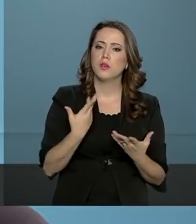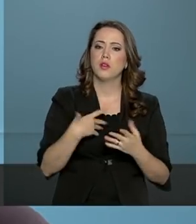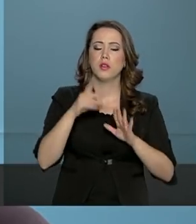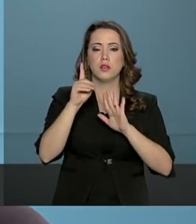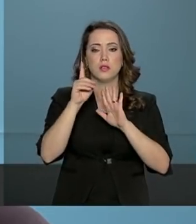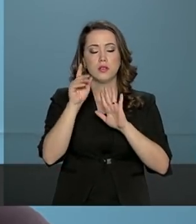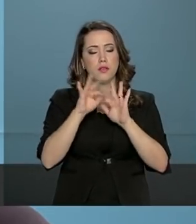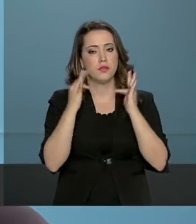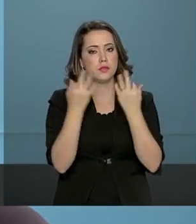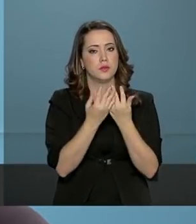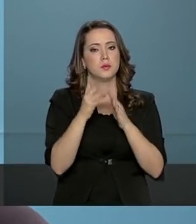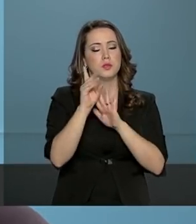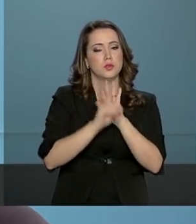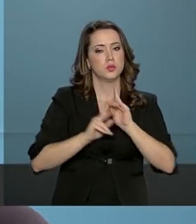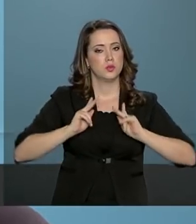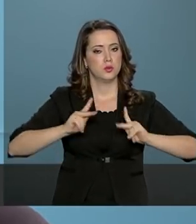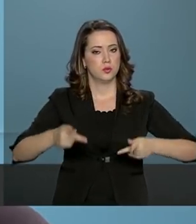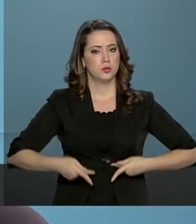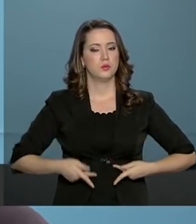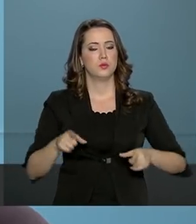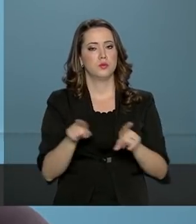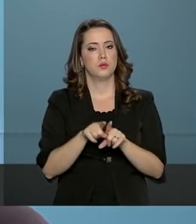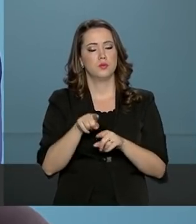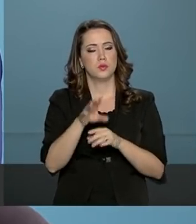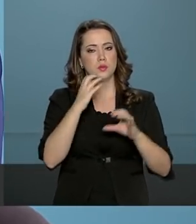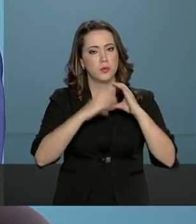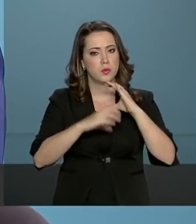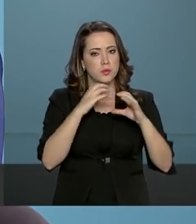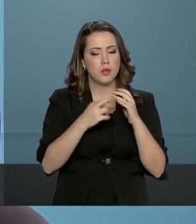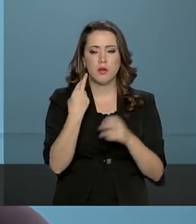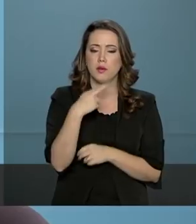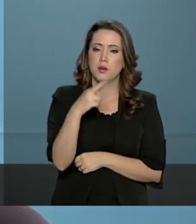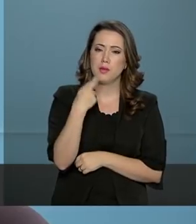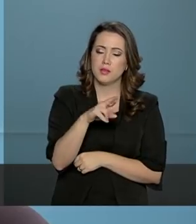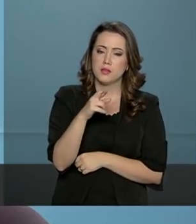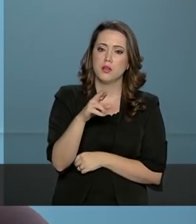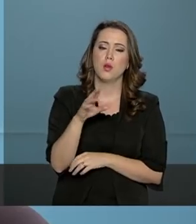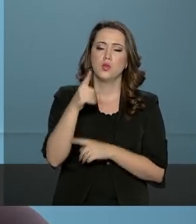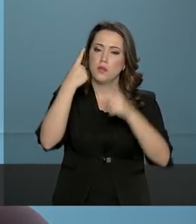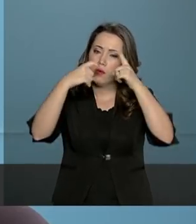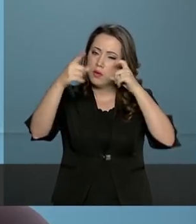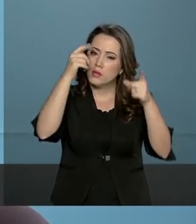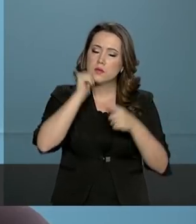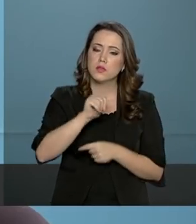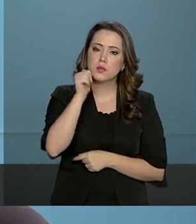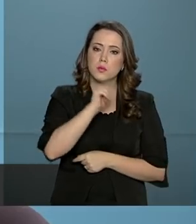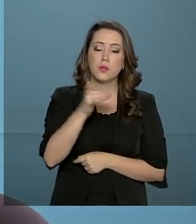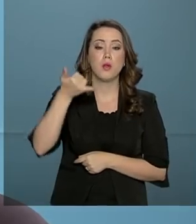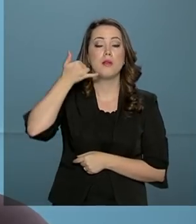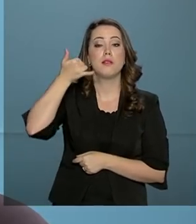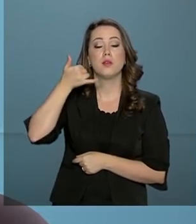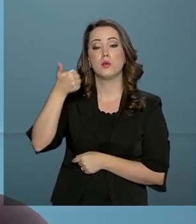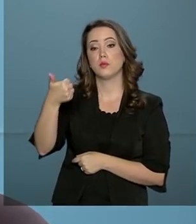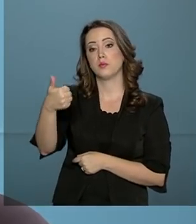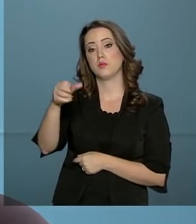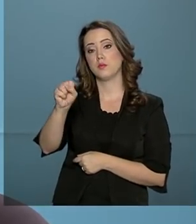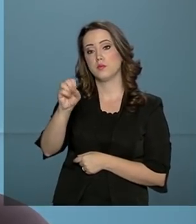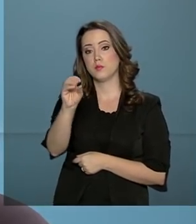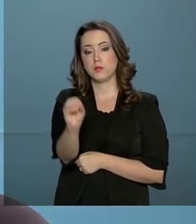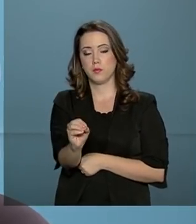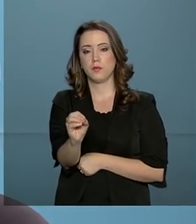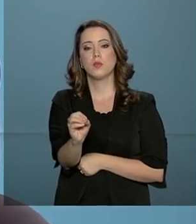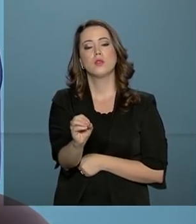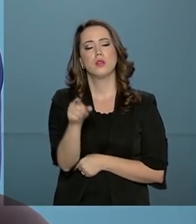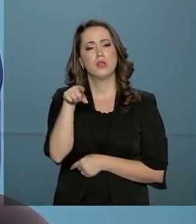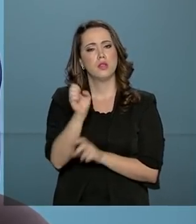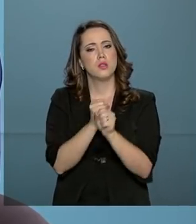Direitos Humanos, nós temos um canal para a gente receber as denúncias de violência contra a mulher. É o Ligue 180. E